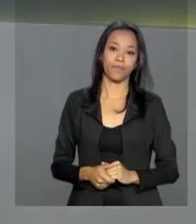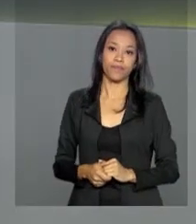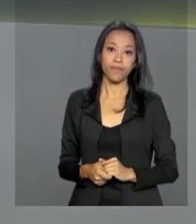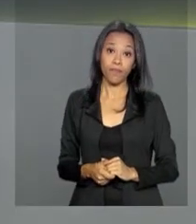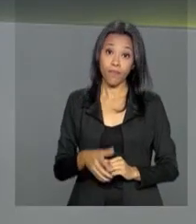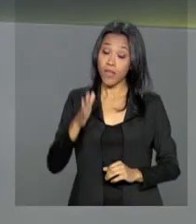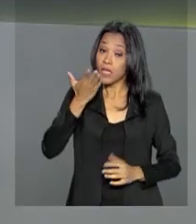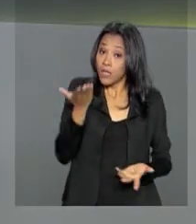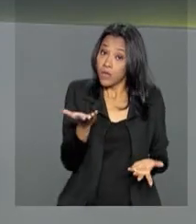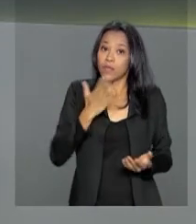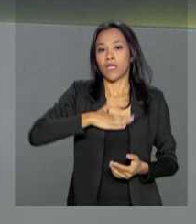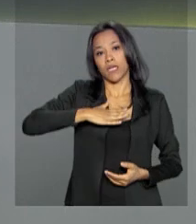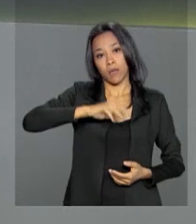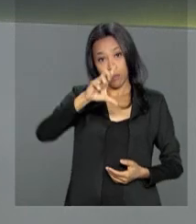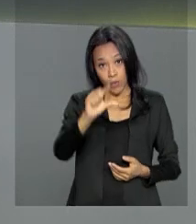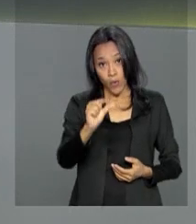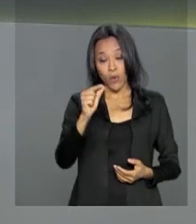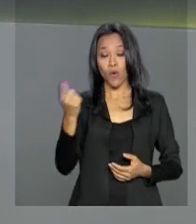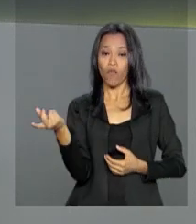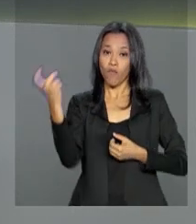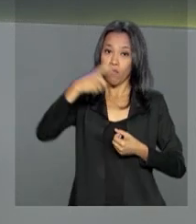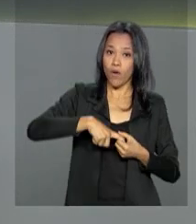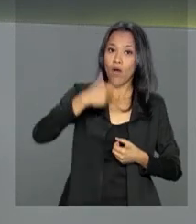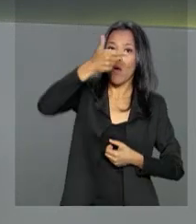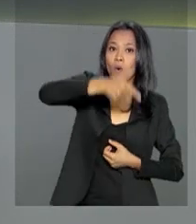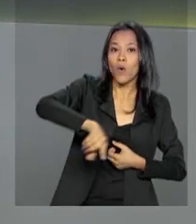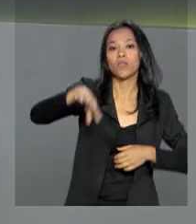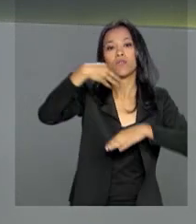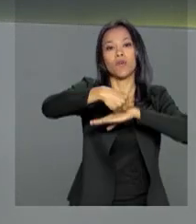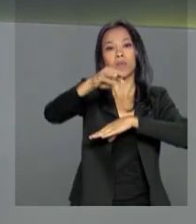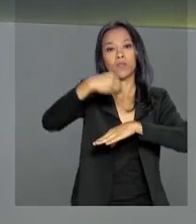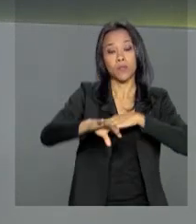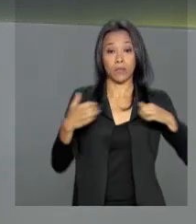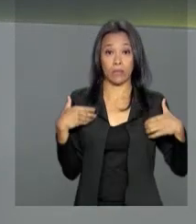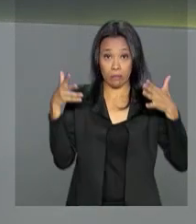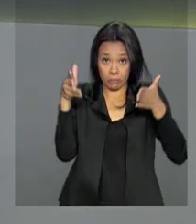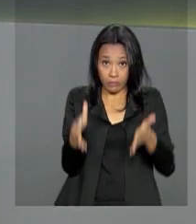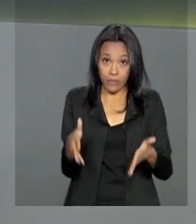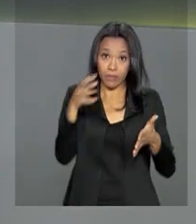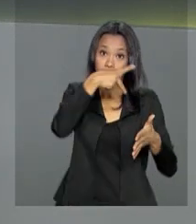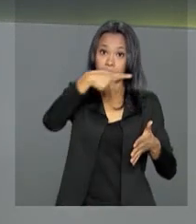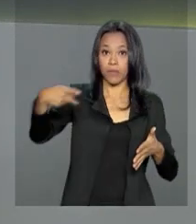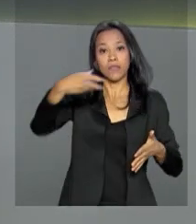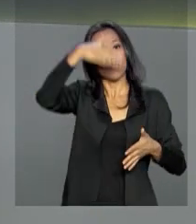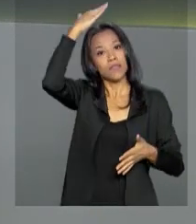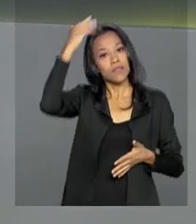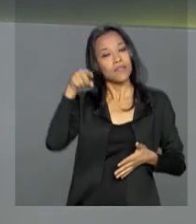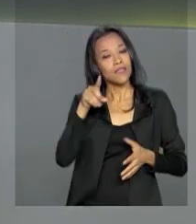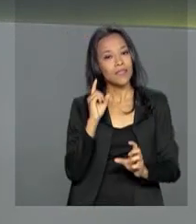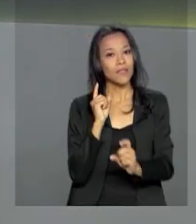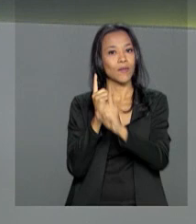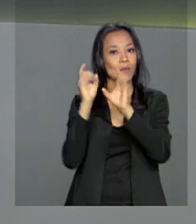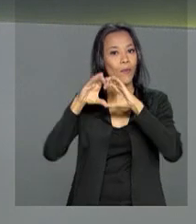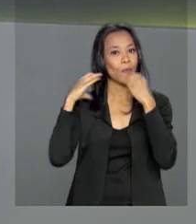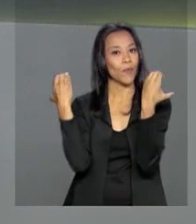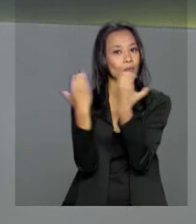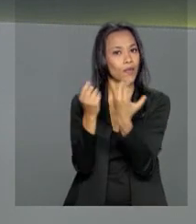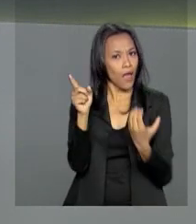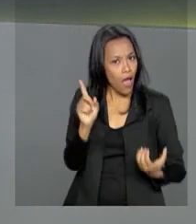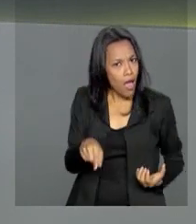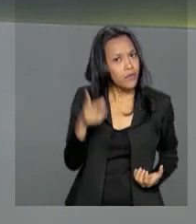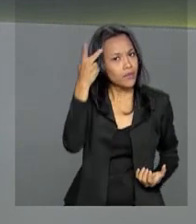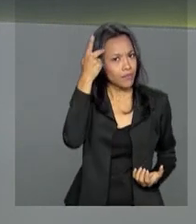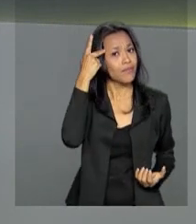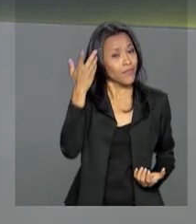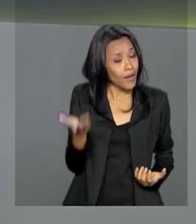Daqui a pouco, nós voltamos com outras informações sobre a participação do presidente Michel Temer no Congresso Aço Brasil. O encontro é realizado em